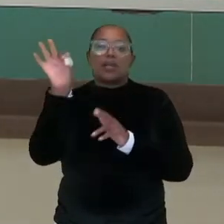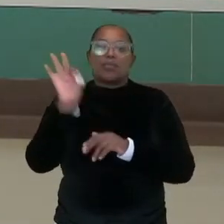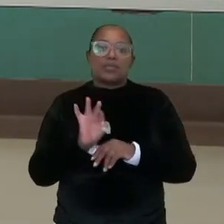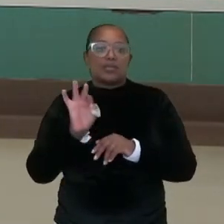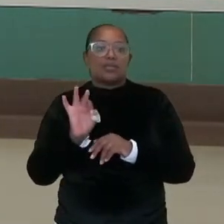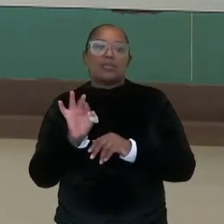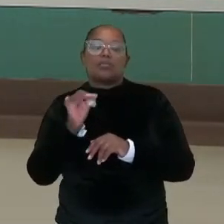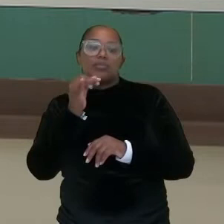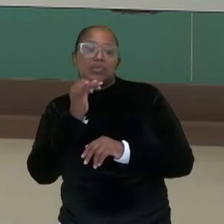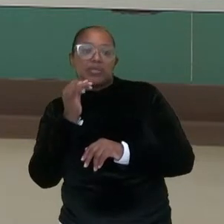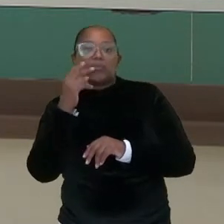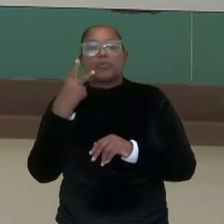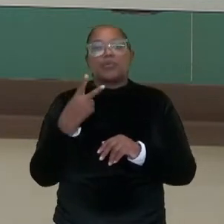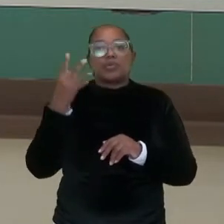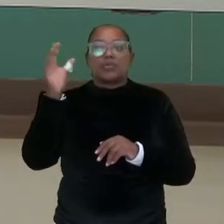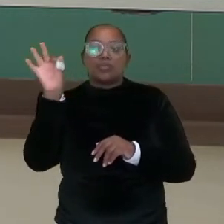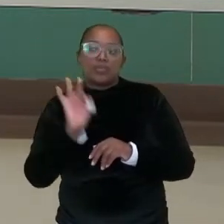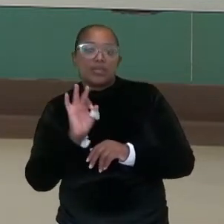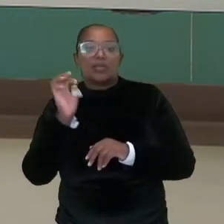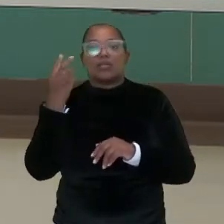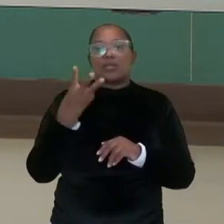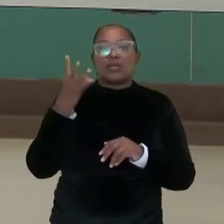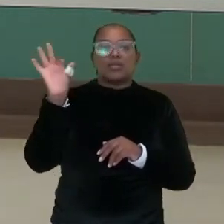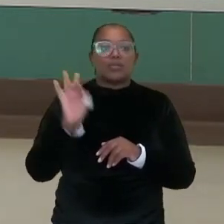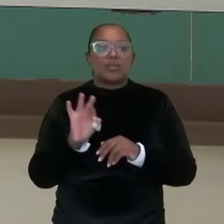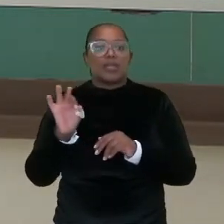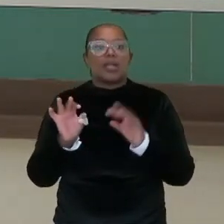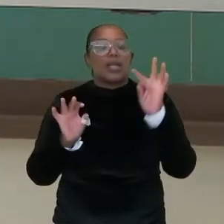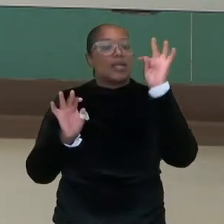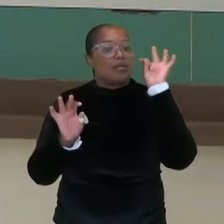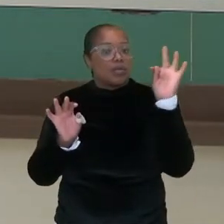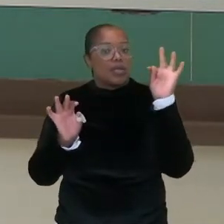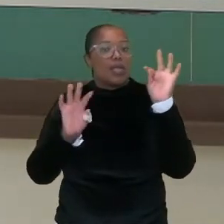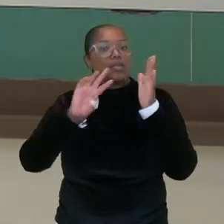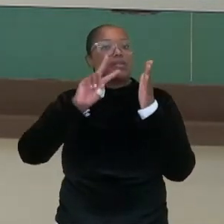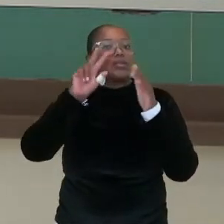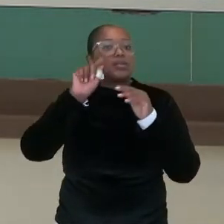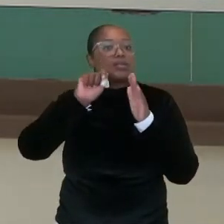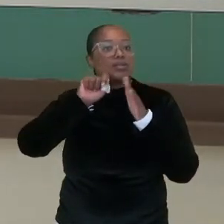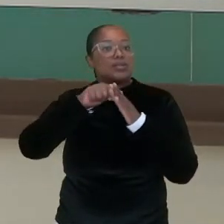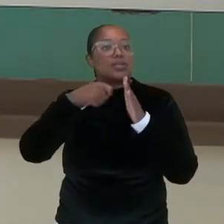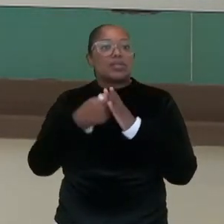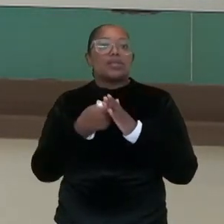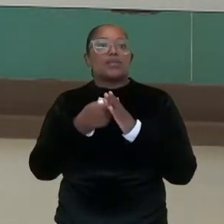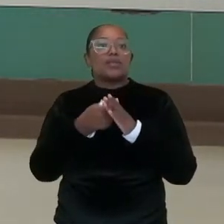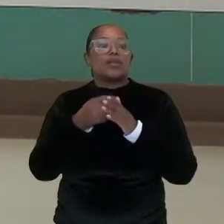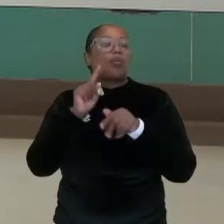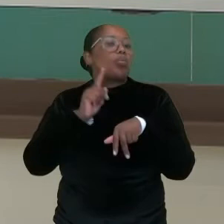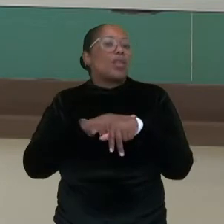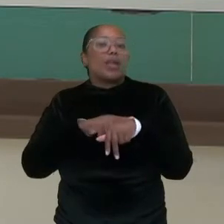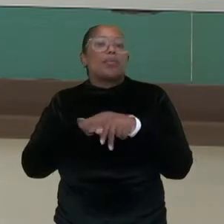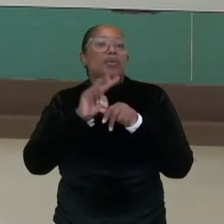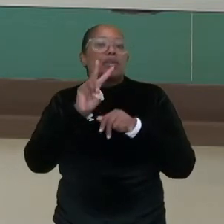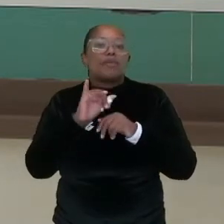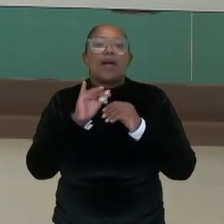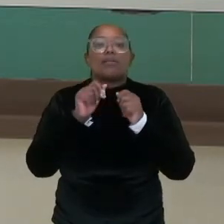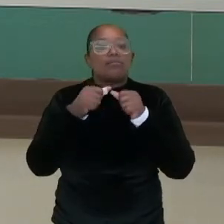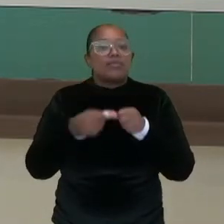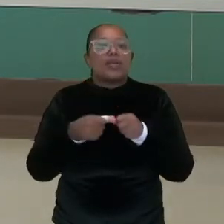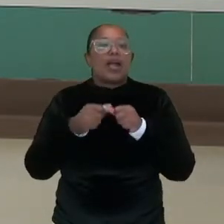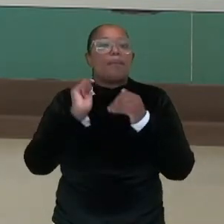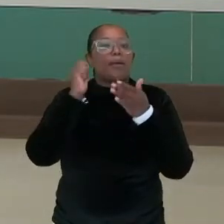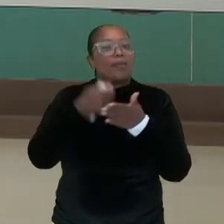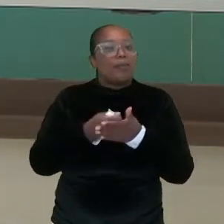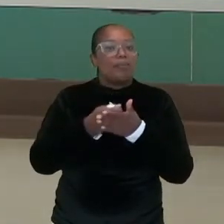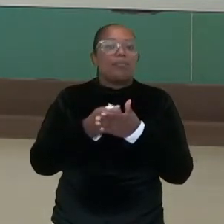% e T é o tempo que eu vou levar para concluir esse empréstimo. Conhecendo essa fórmula pessoal, conseguimos calcular o